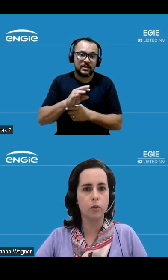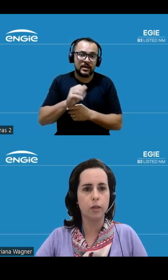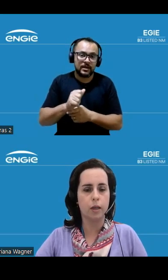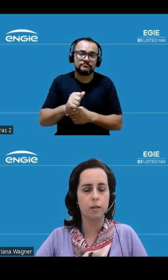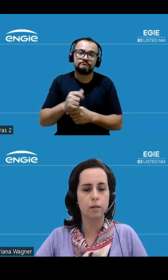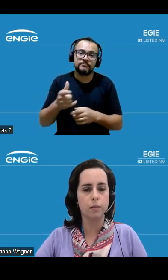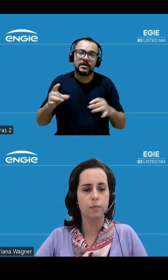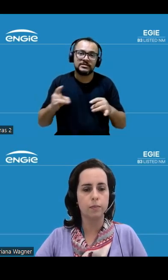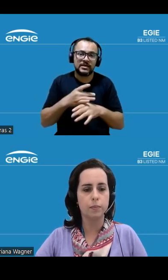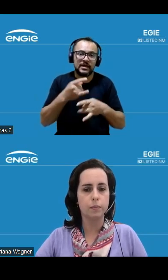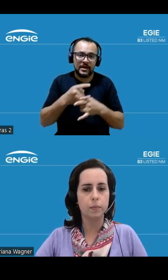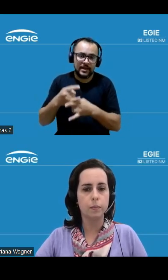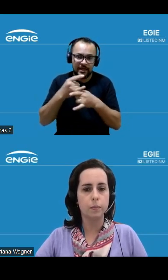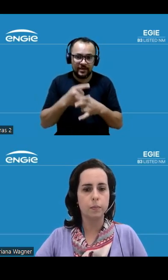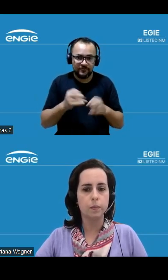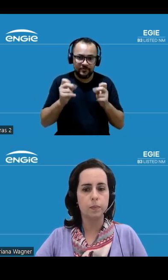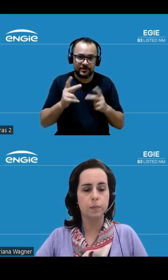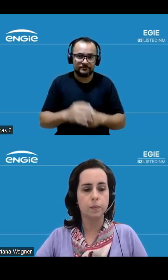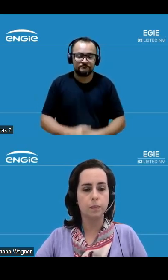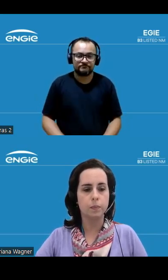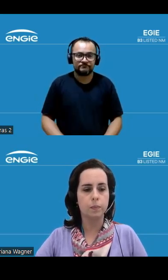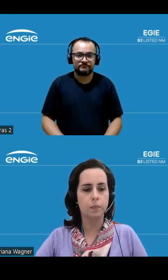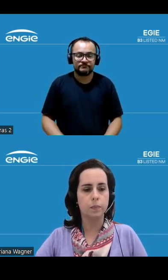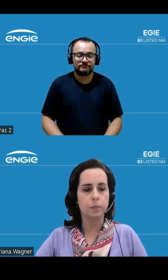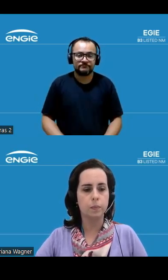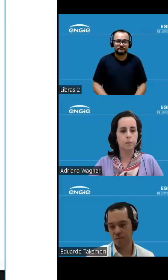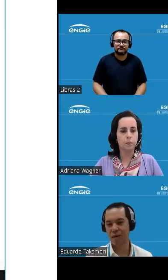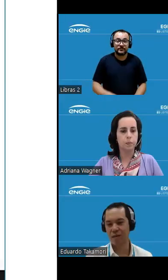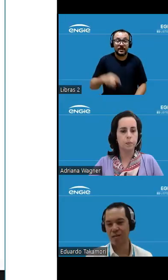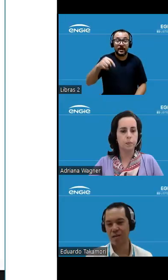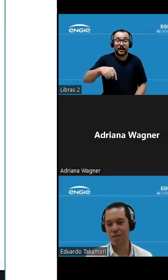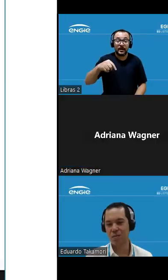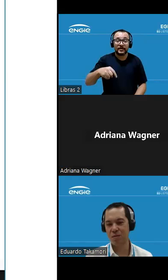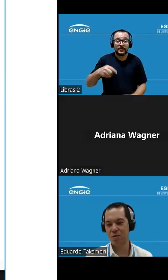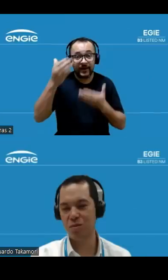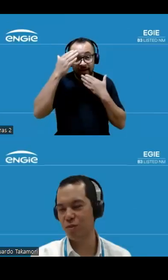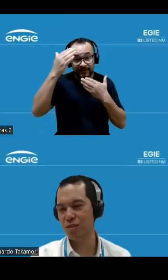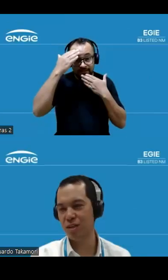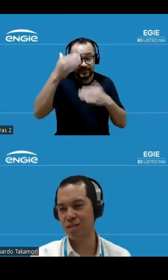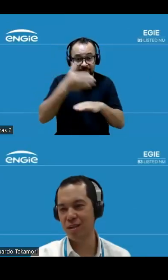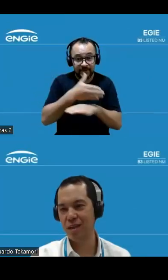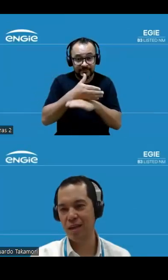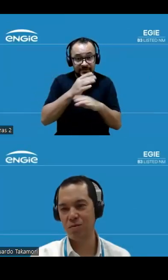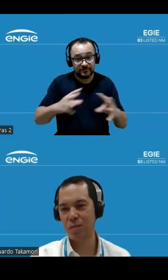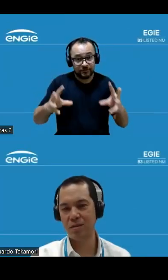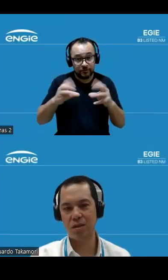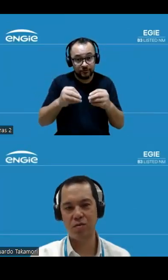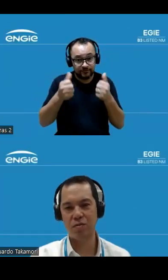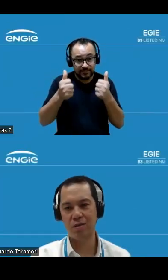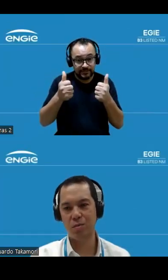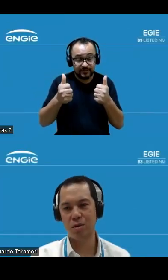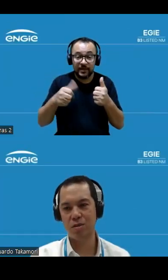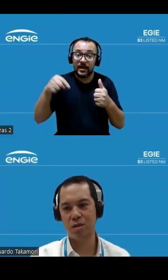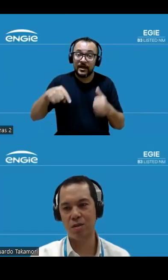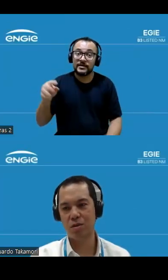considerações finais ok do meu lado aqui só tenho a agradecer a participação de todos vocês é um trimestre que